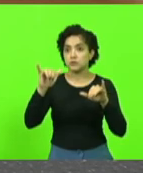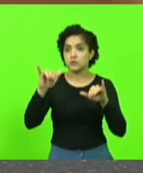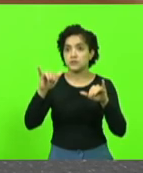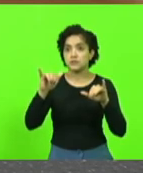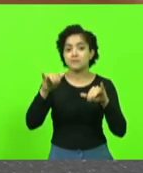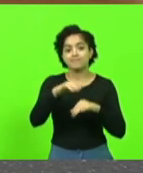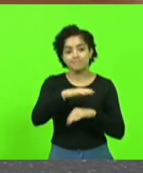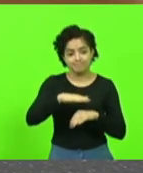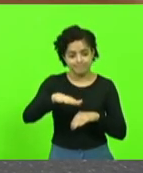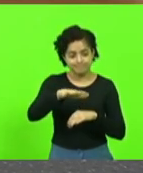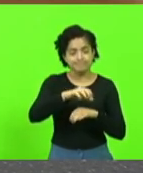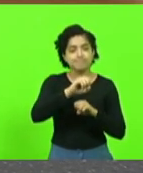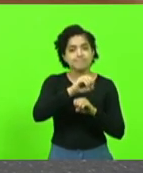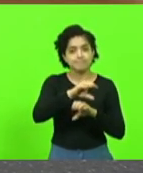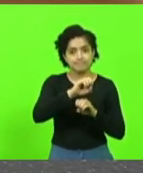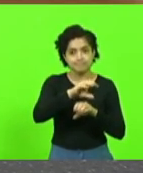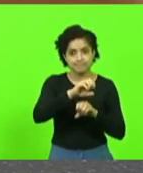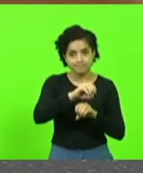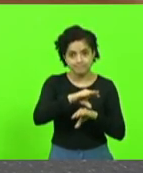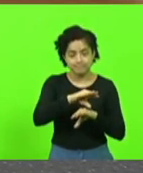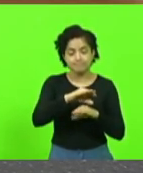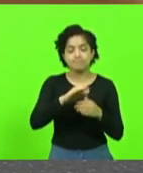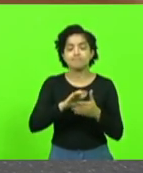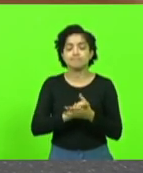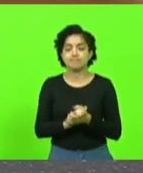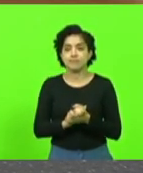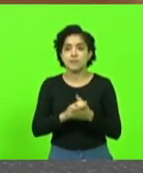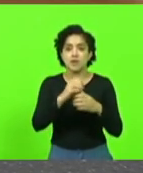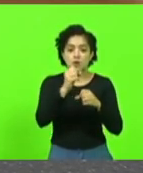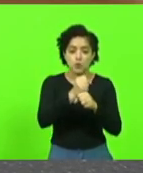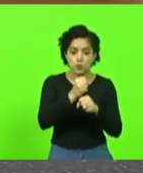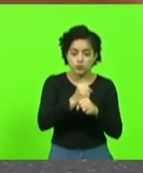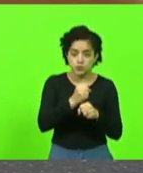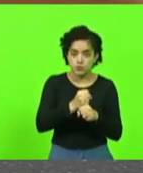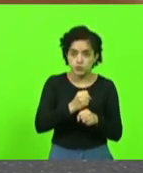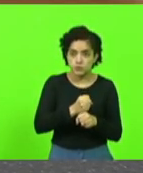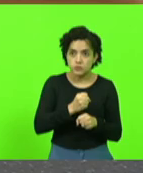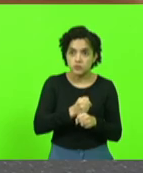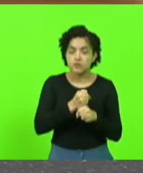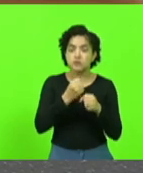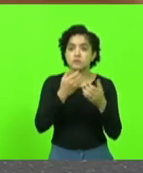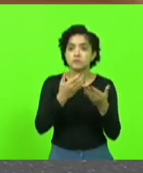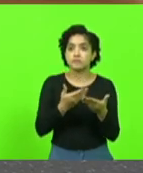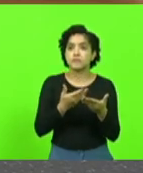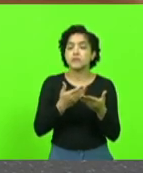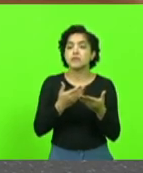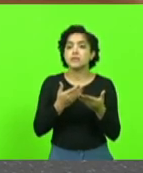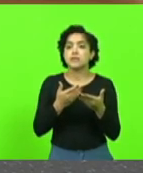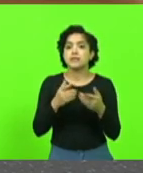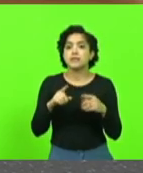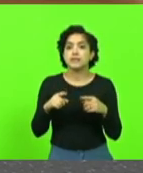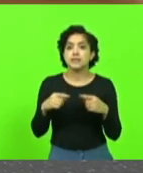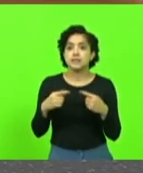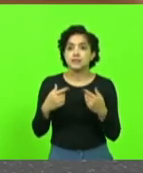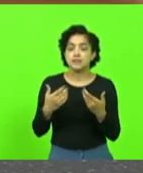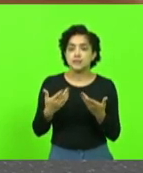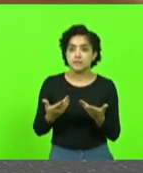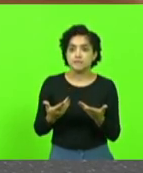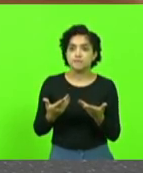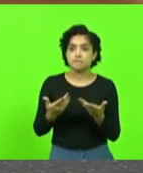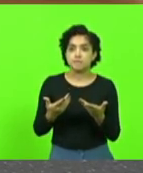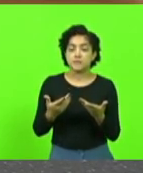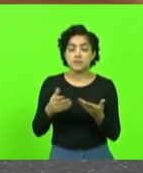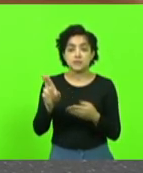da educação, a construção do parque de educação em Caçador, e, além disso, que será